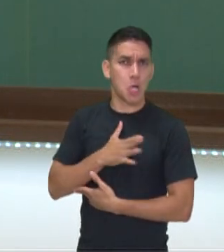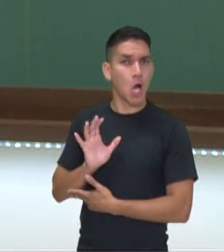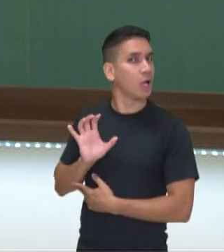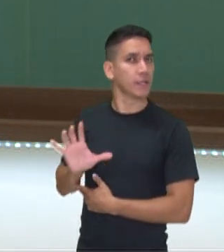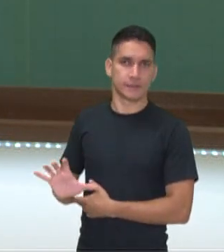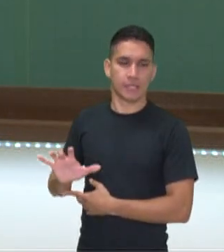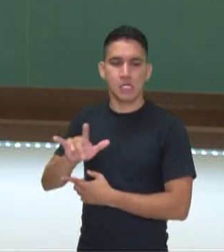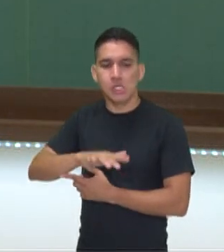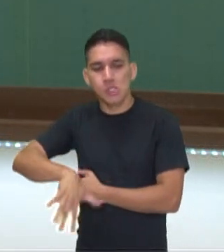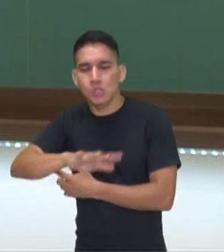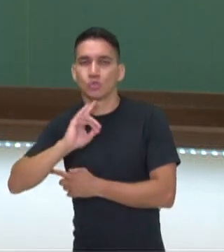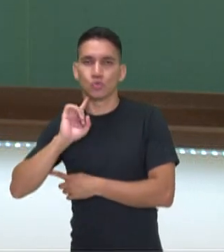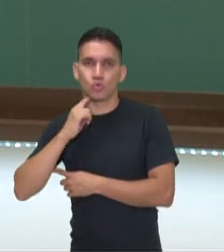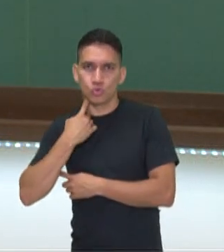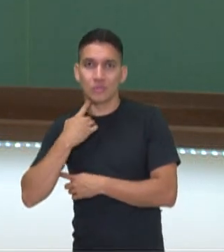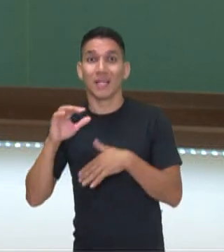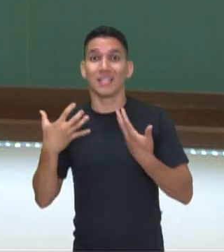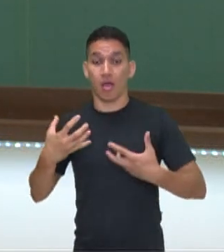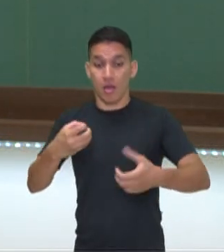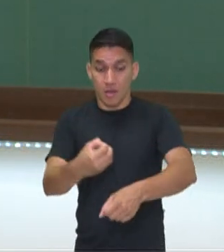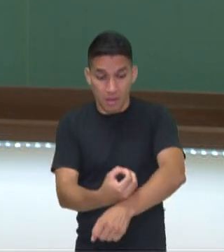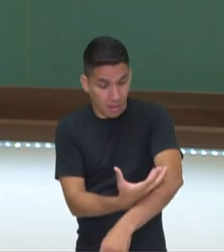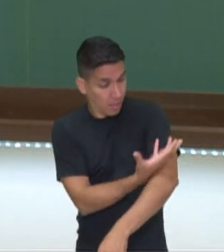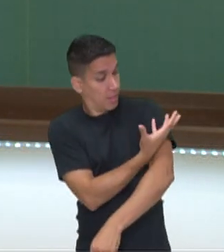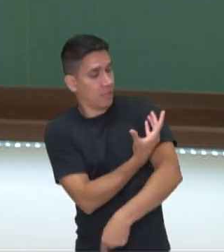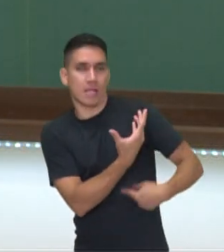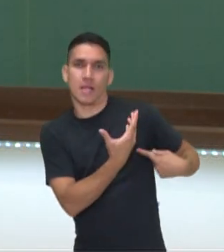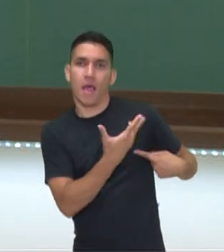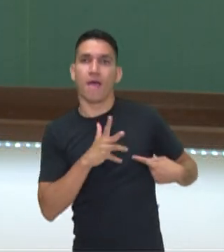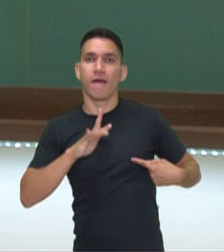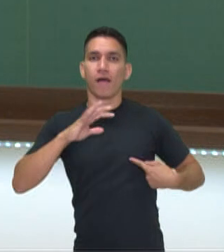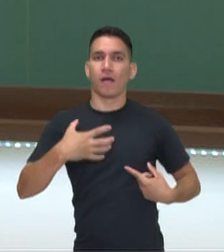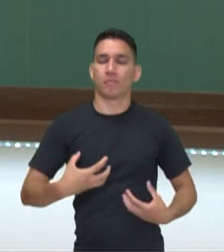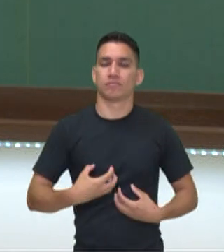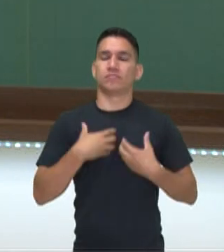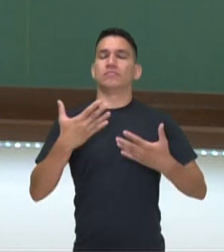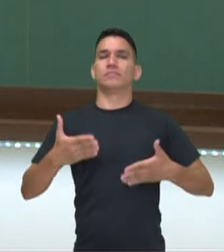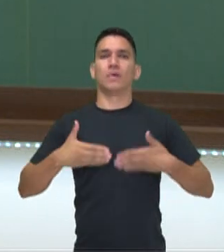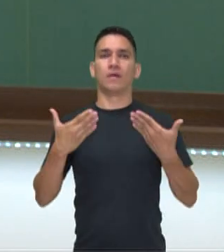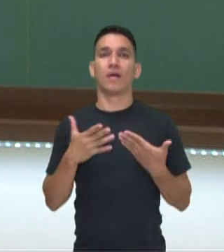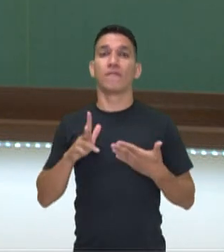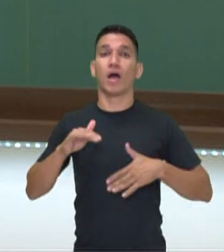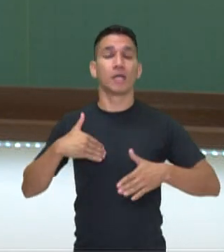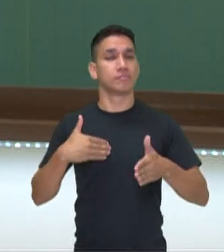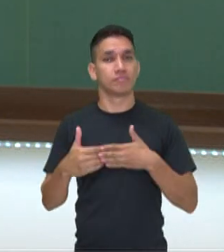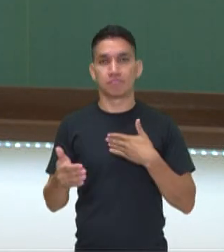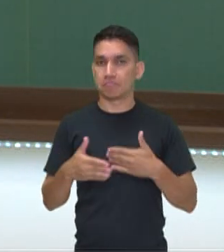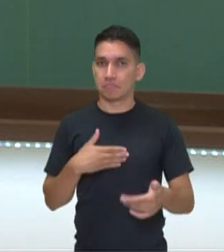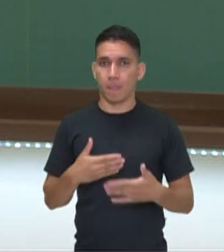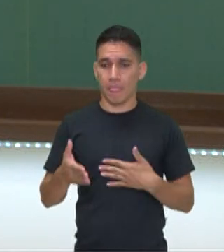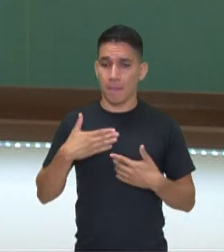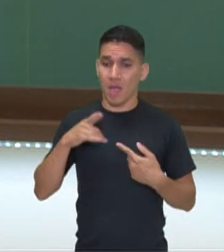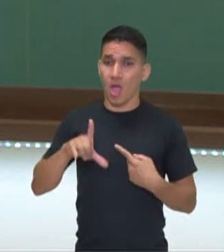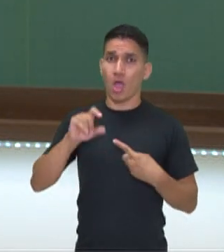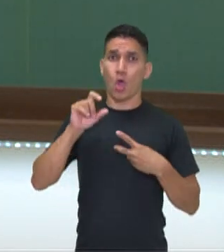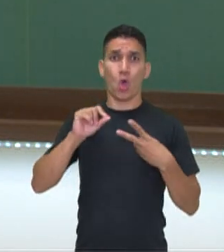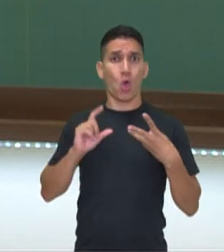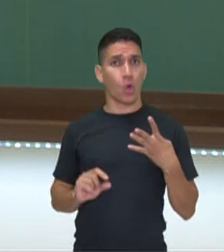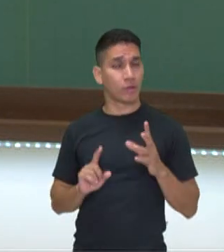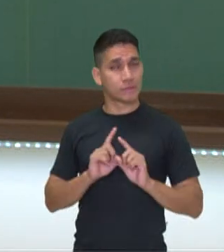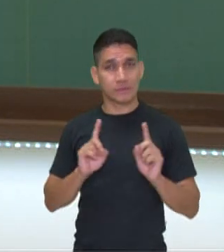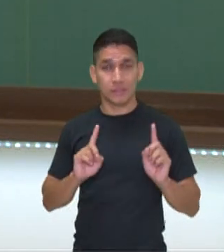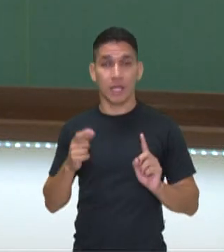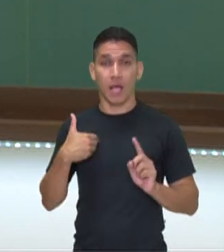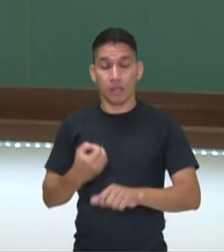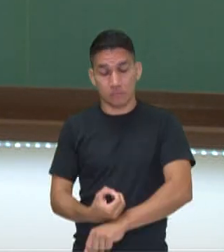sentimentos, eles vão surgir independentemente das minhas escolhas, são sentimentos que acabam